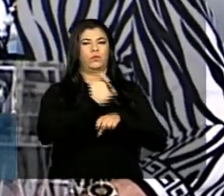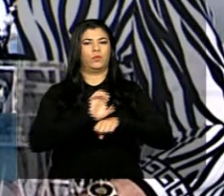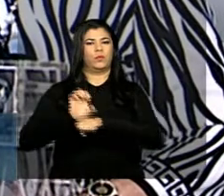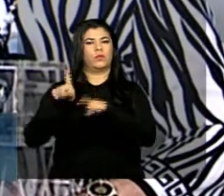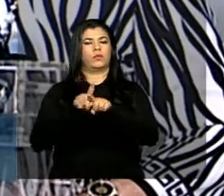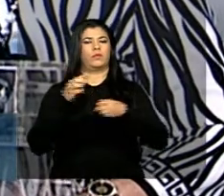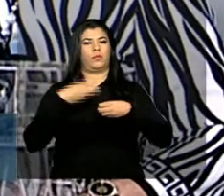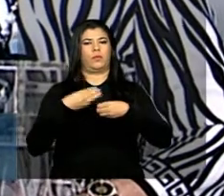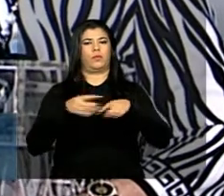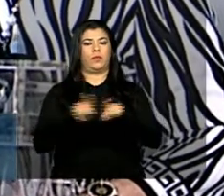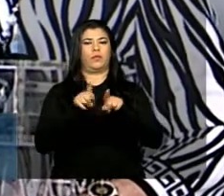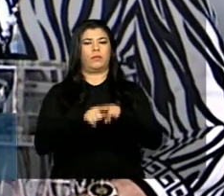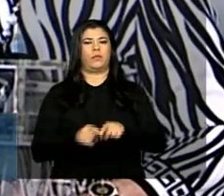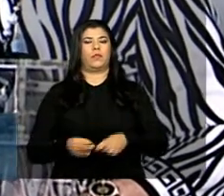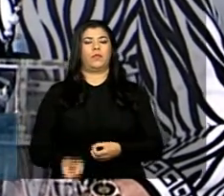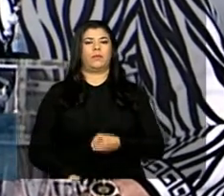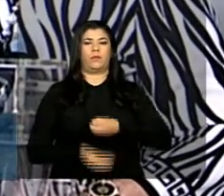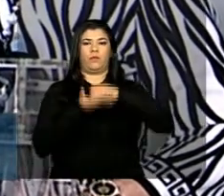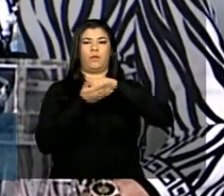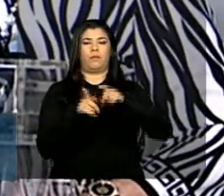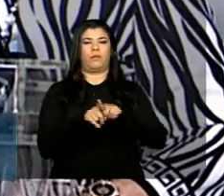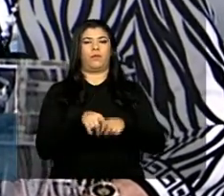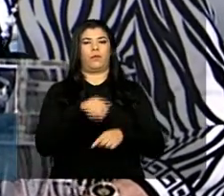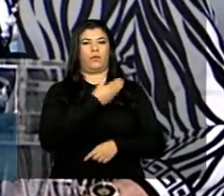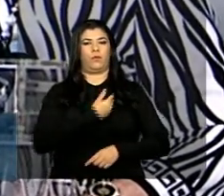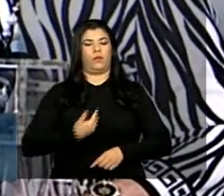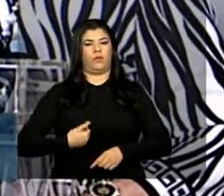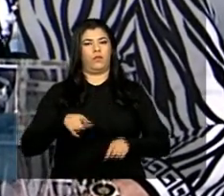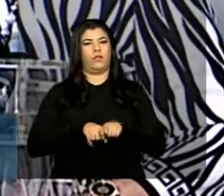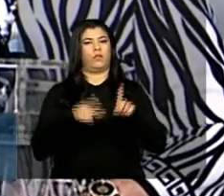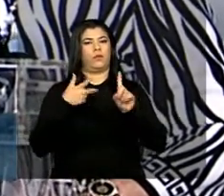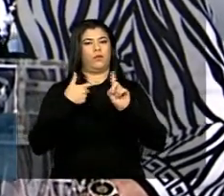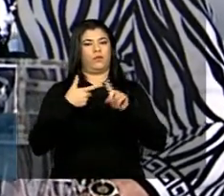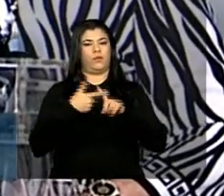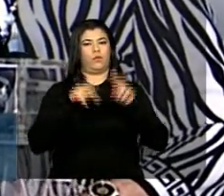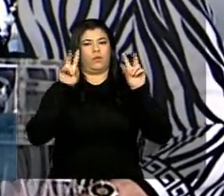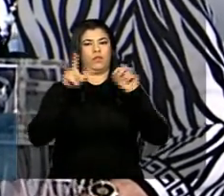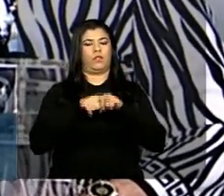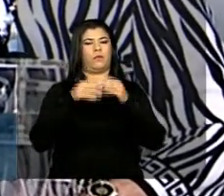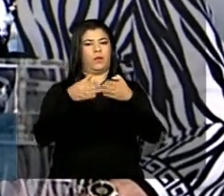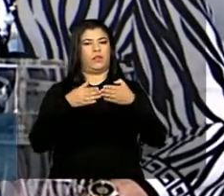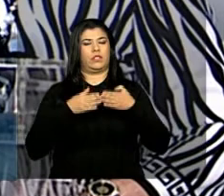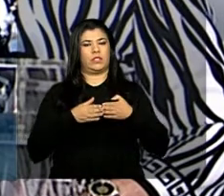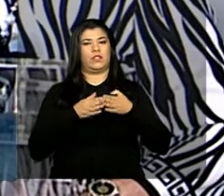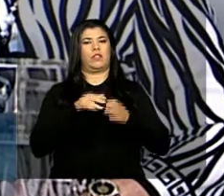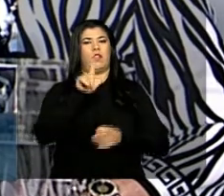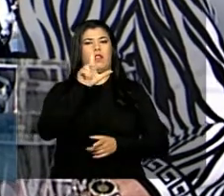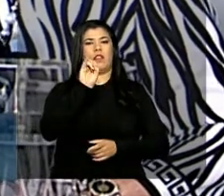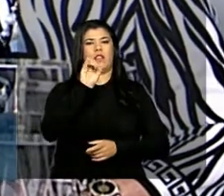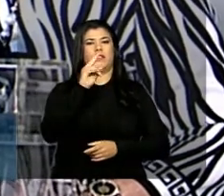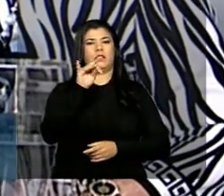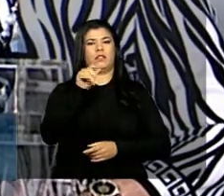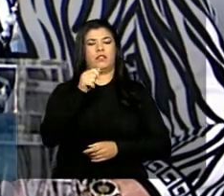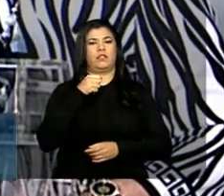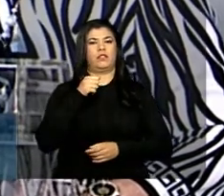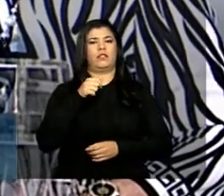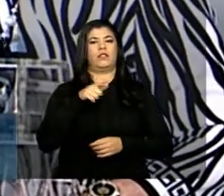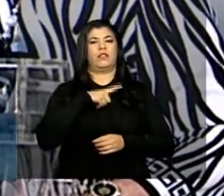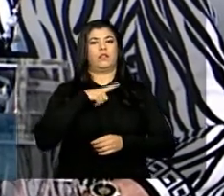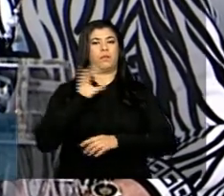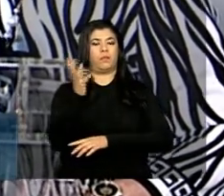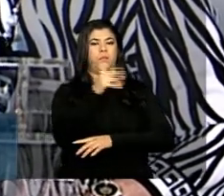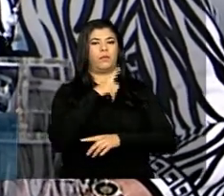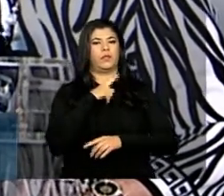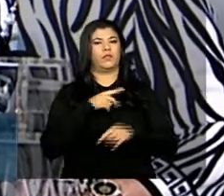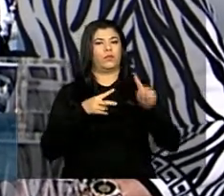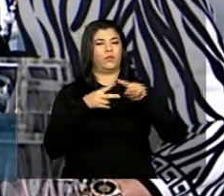municípios e um apoio da União e um segundo tema que é a modernização do licenciamento ambiental nas atividades rurais essa